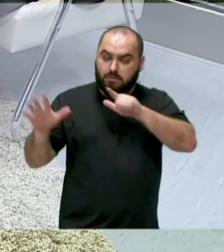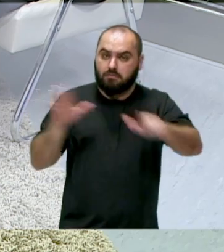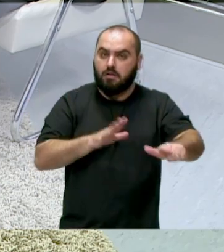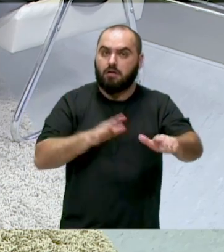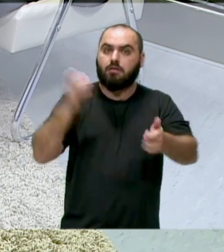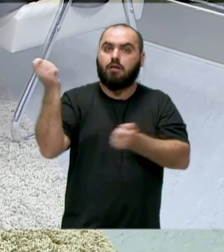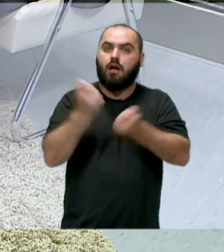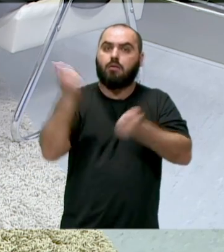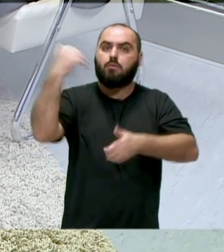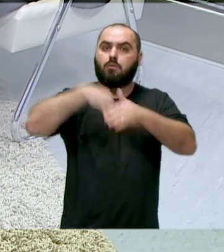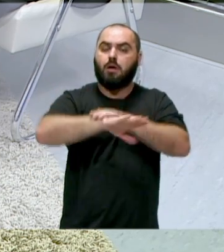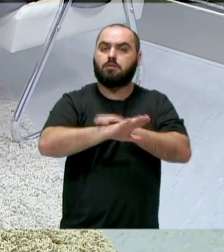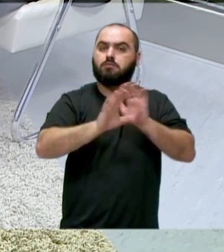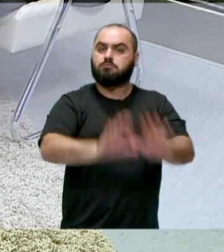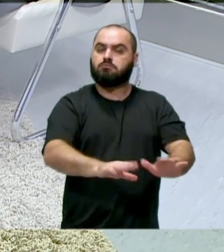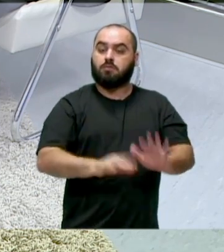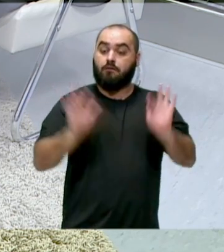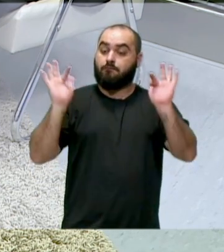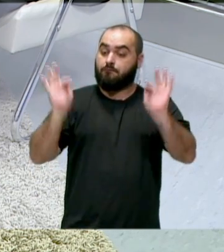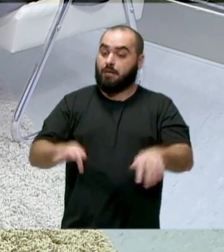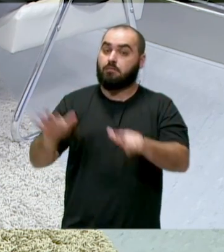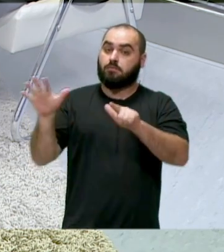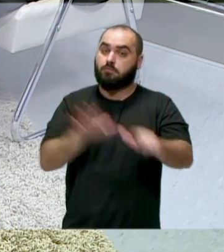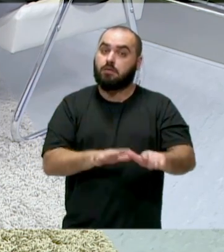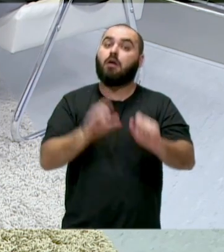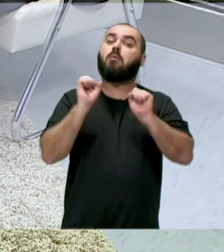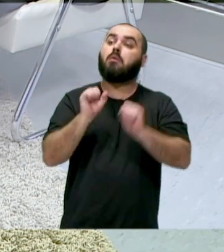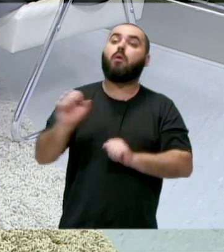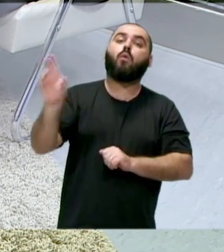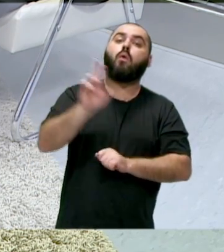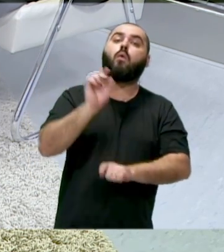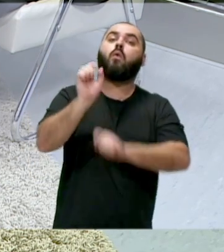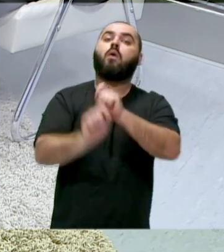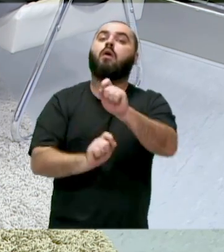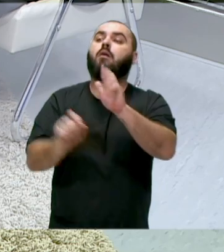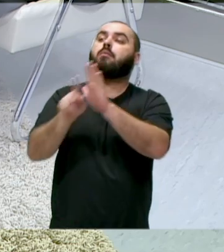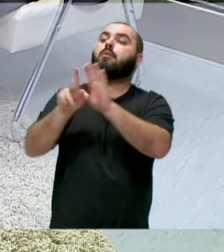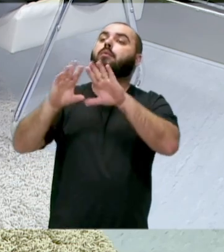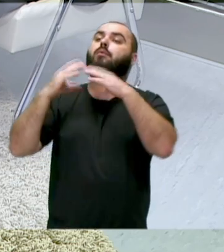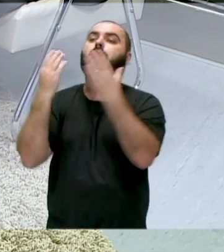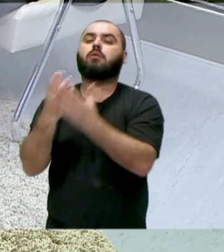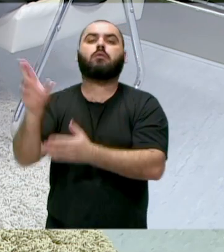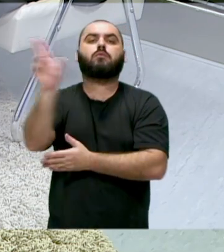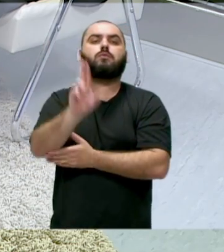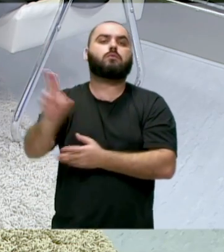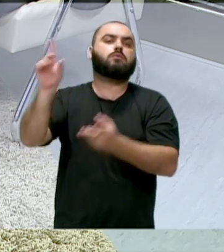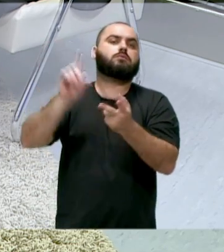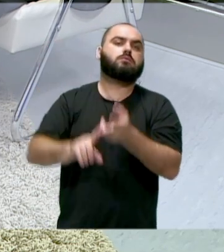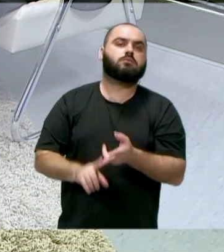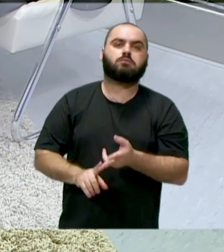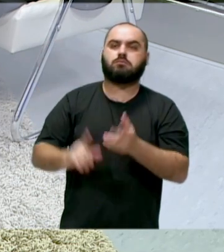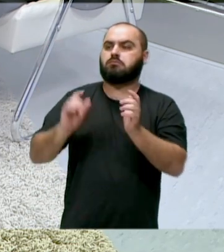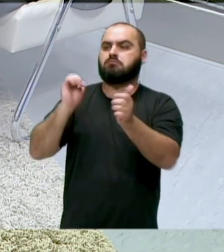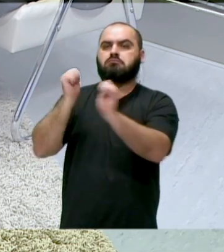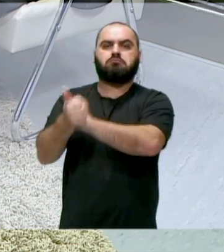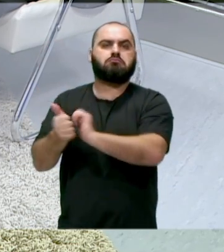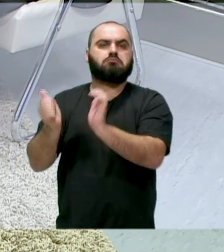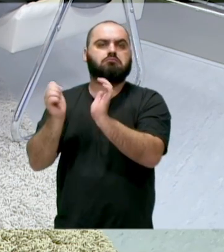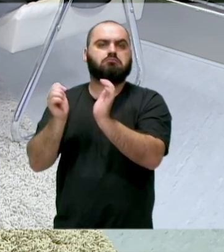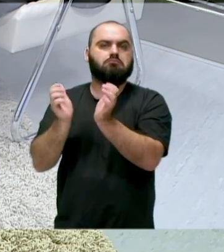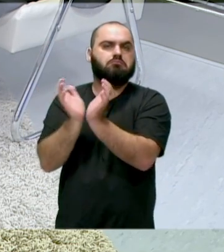ser usada como estacionamento, e finais de semana poderia ser usada em prol da comunidade, seja com quadras poliesportivas,